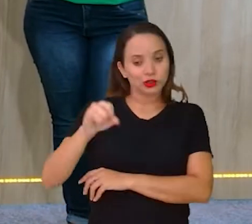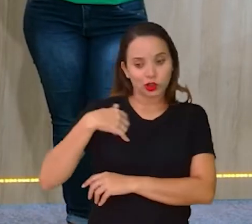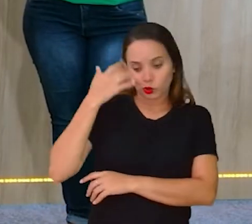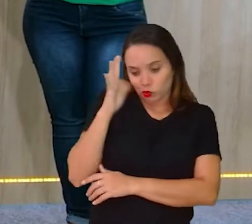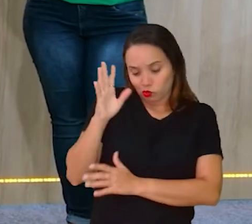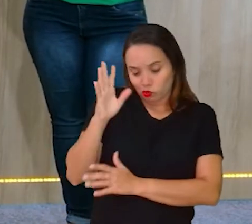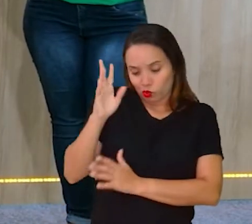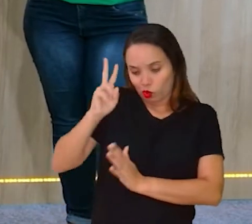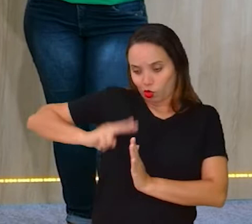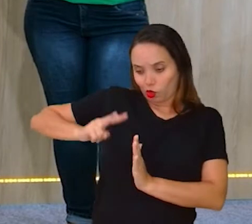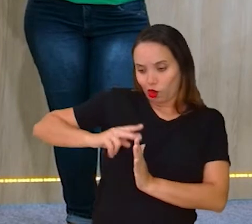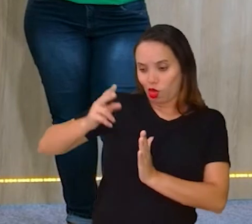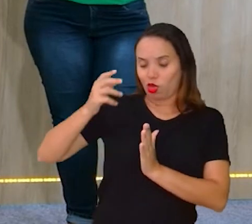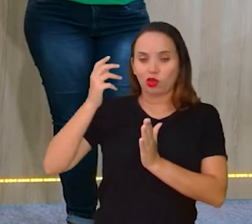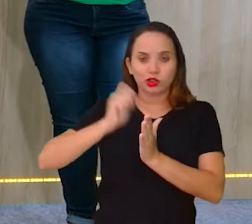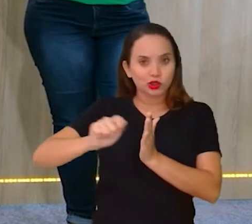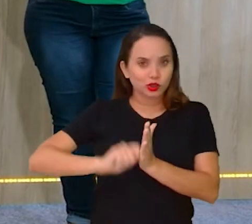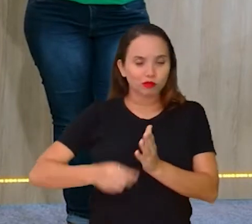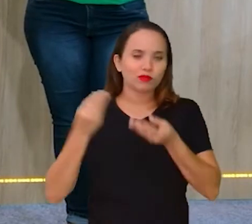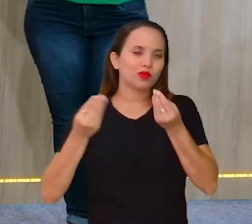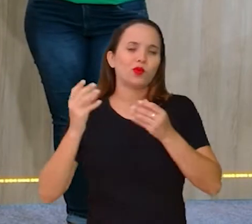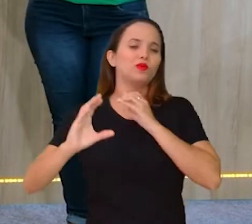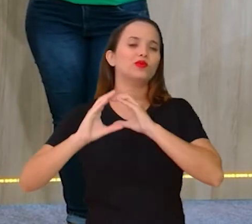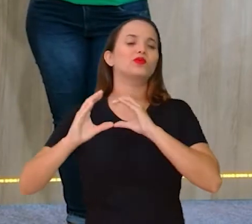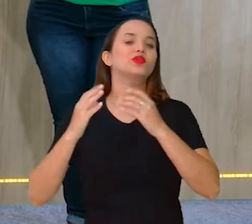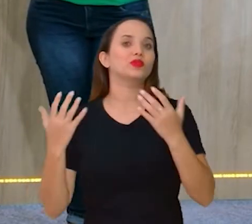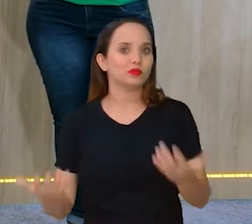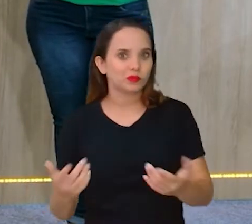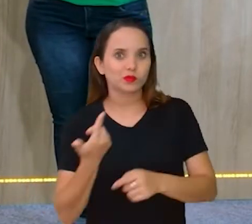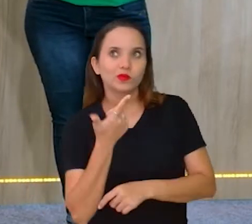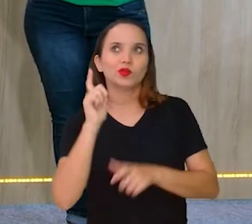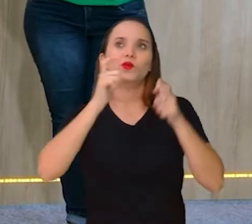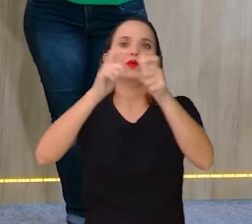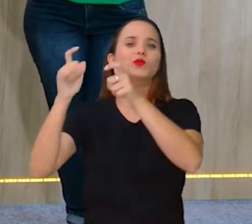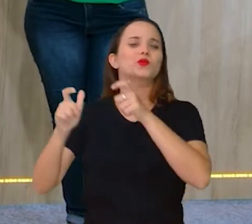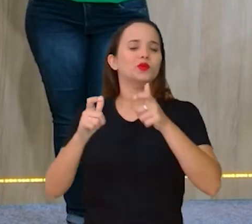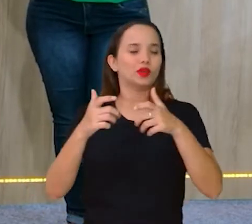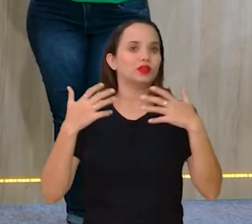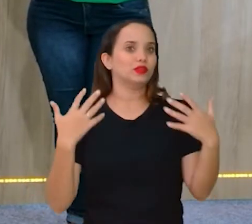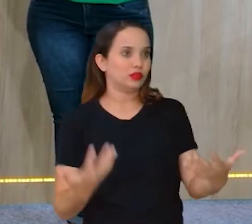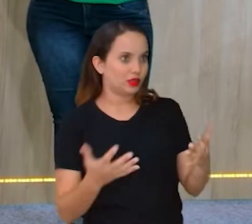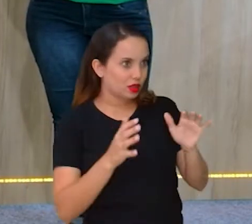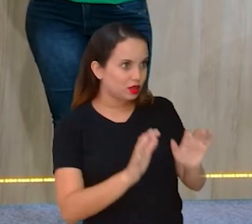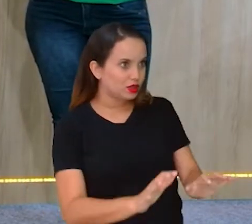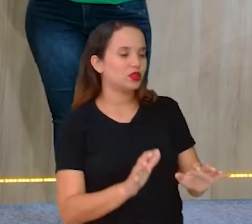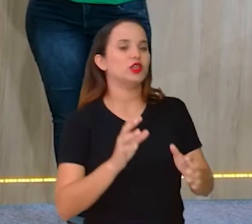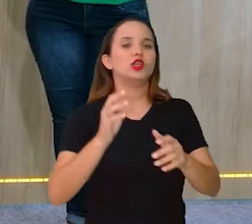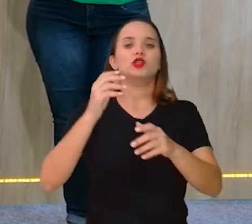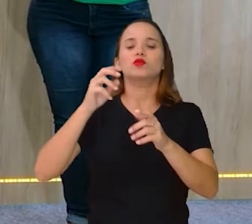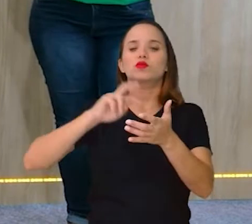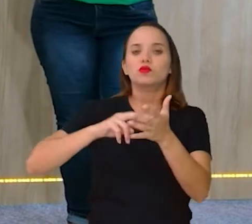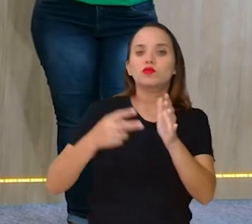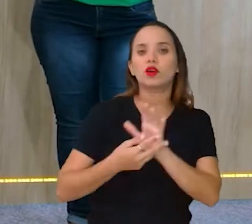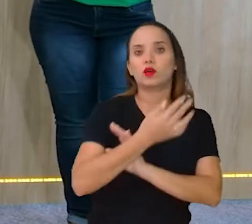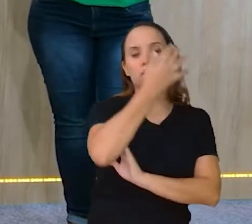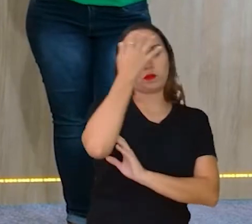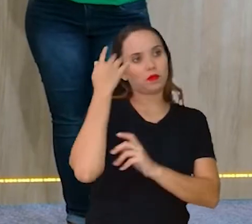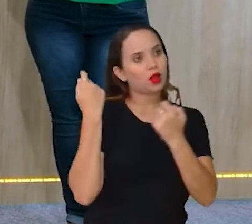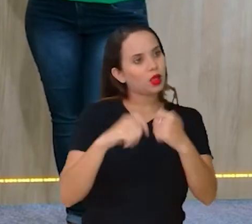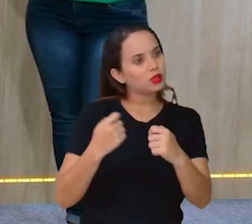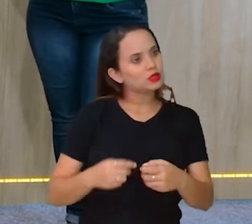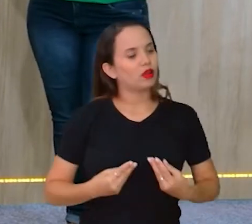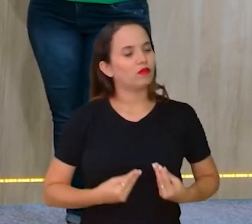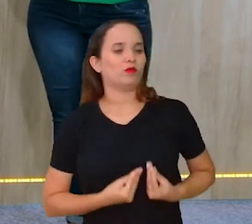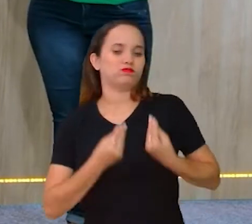outra cidade, né? Exatamente. Então, isso daí acabava fazendo com que essas pessoas tivessem que mandar mensagem através de um